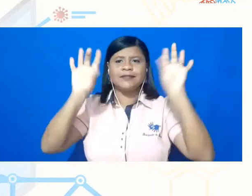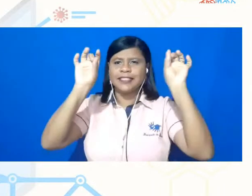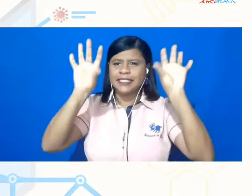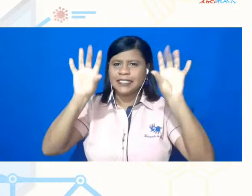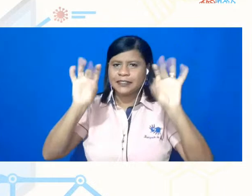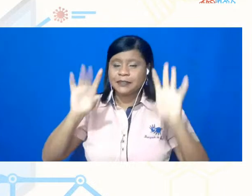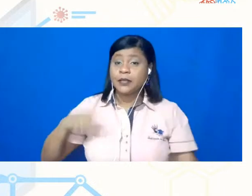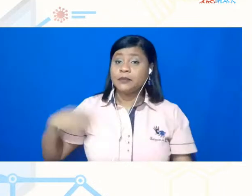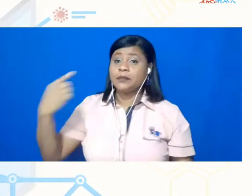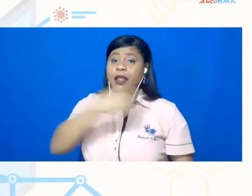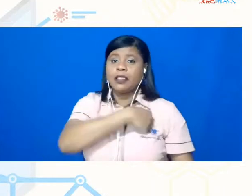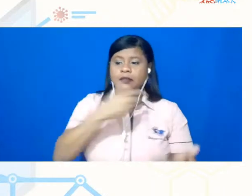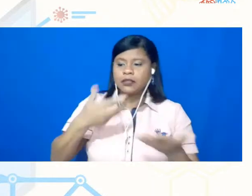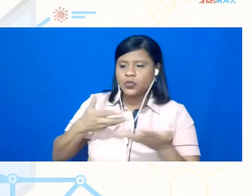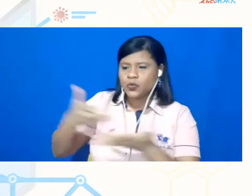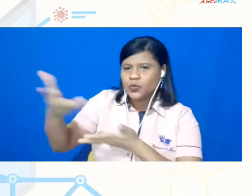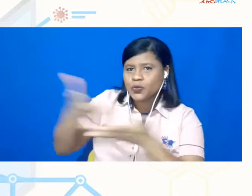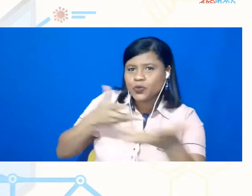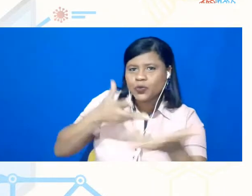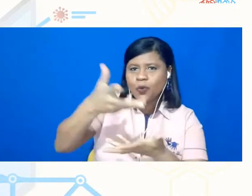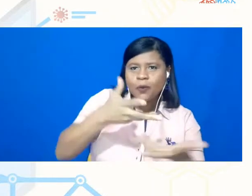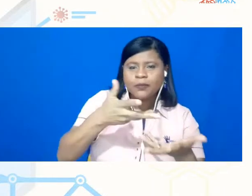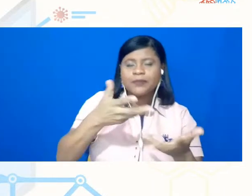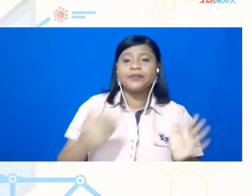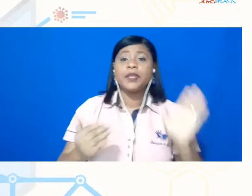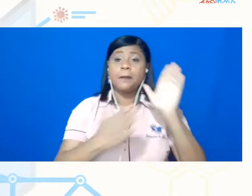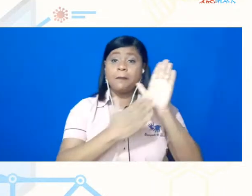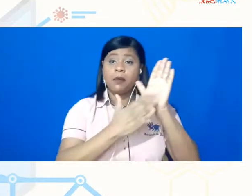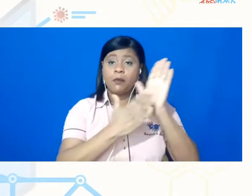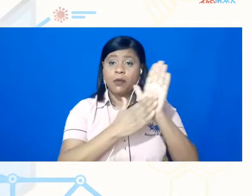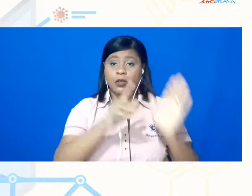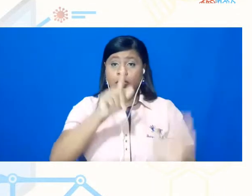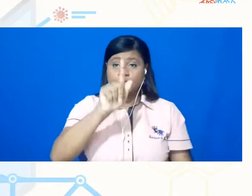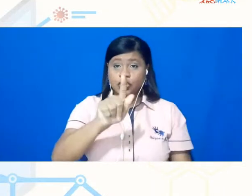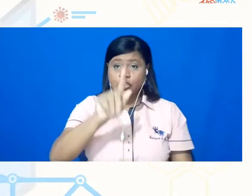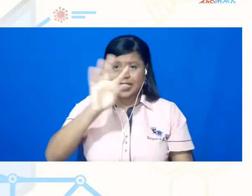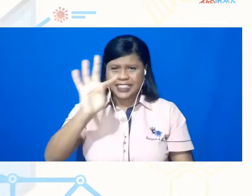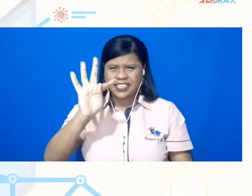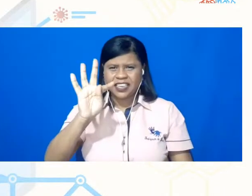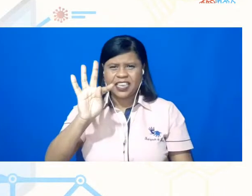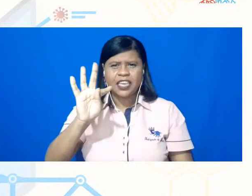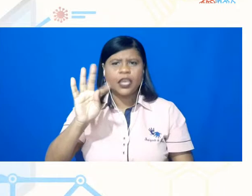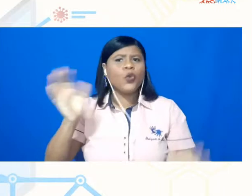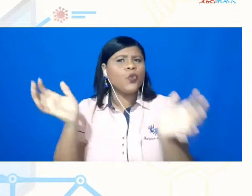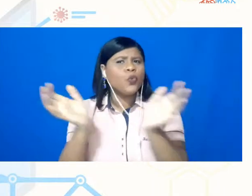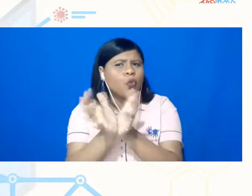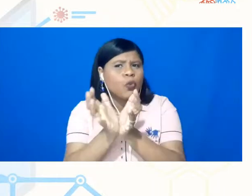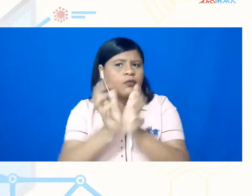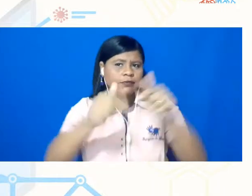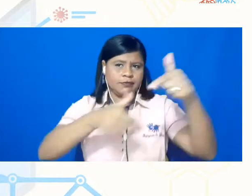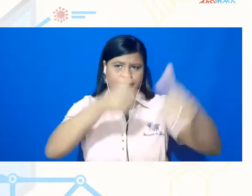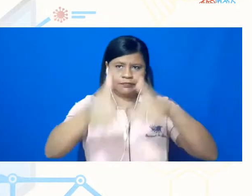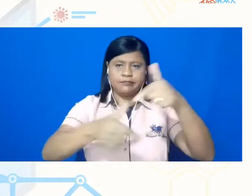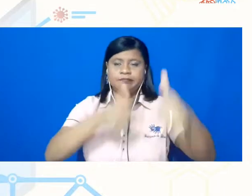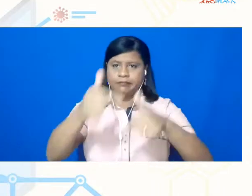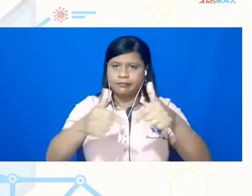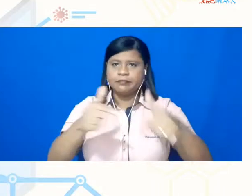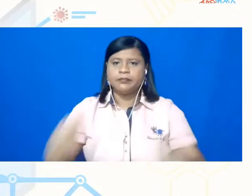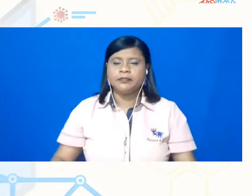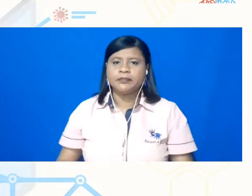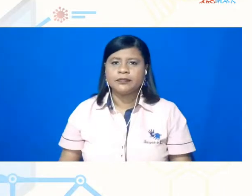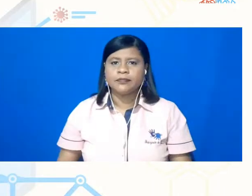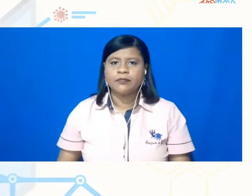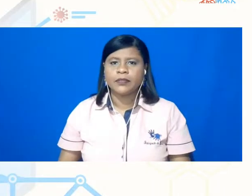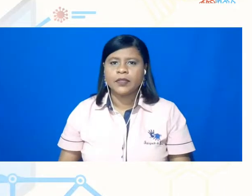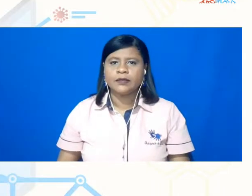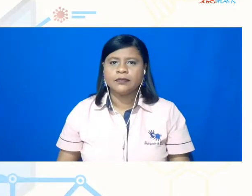compartilhar. As propostas dos GTs, que são os grupos de trabalho, elas são, elas foram